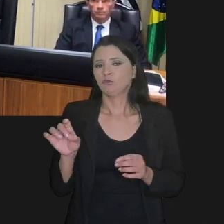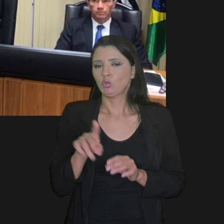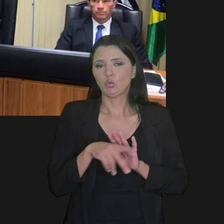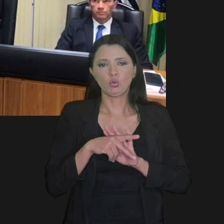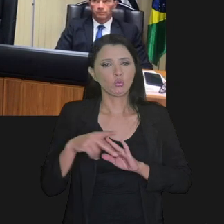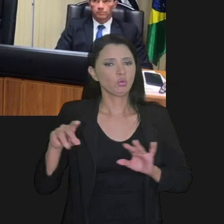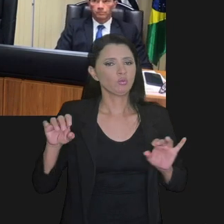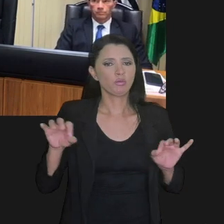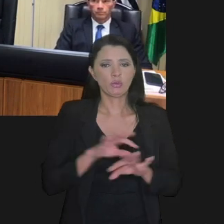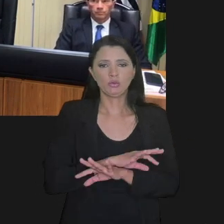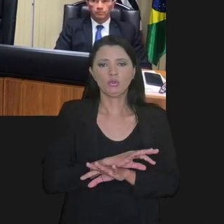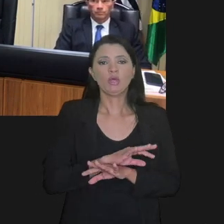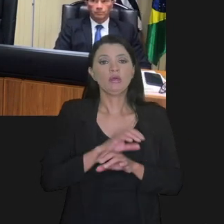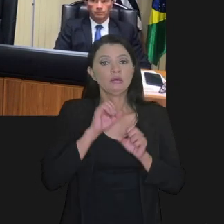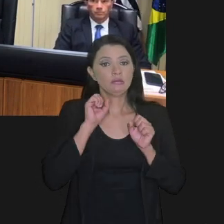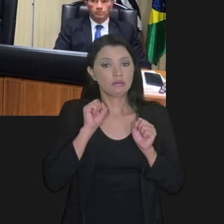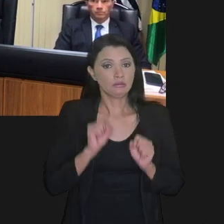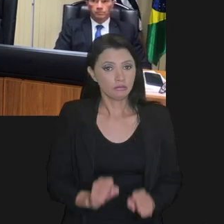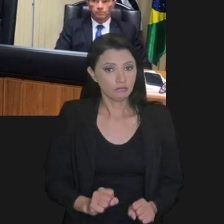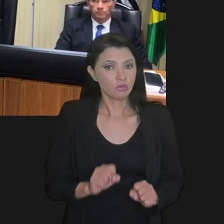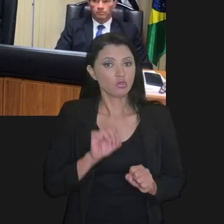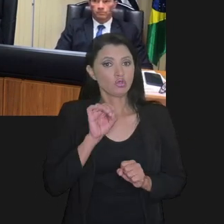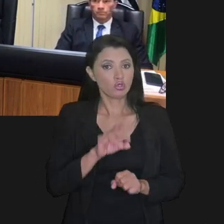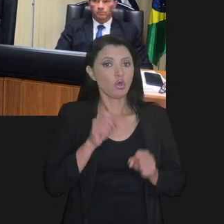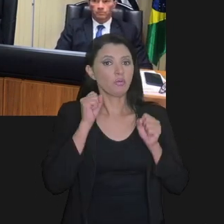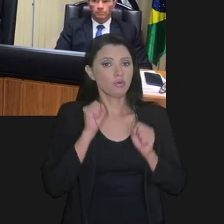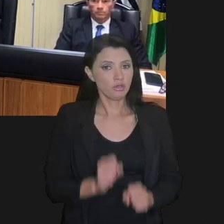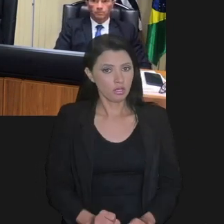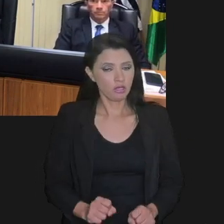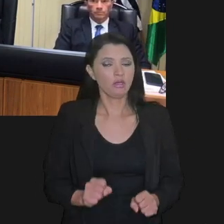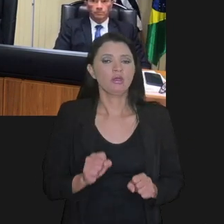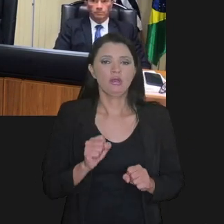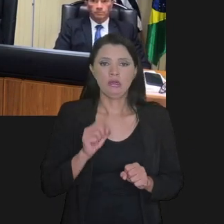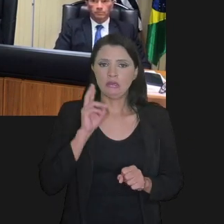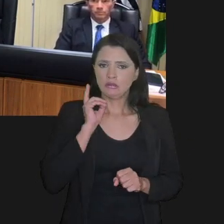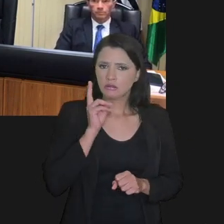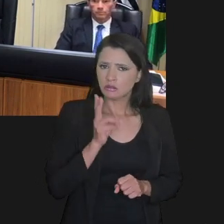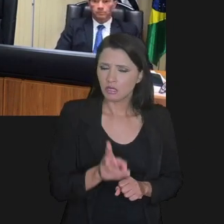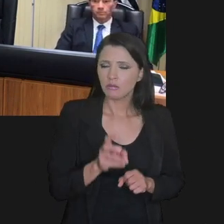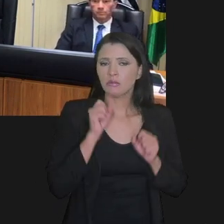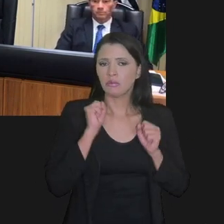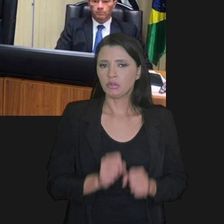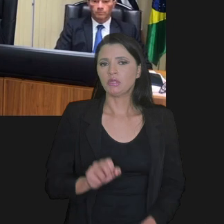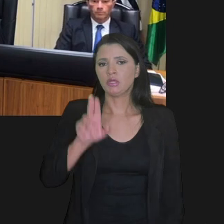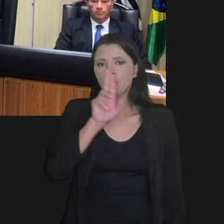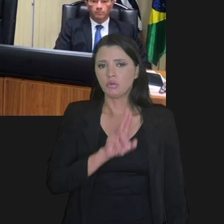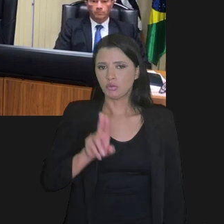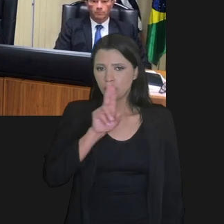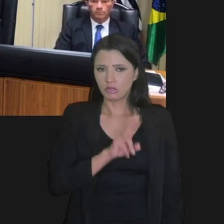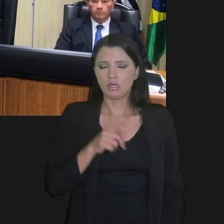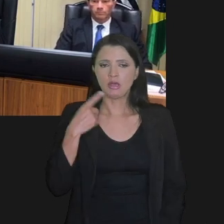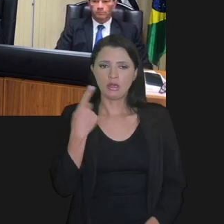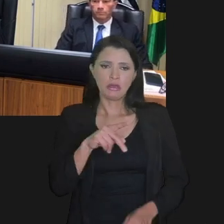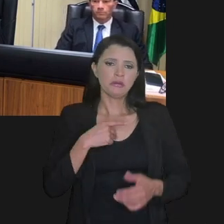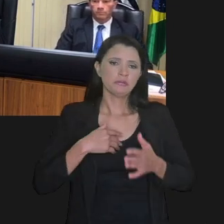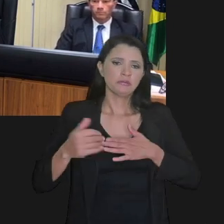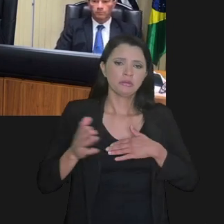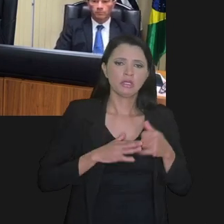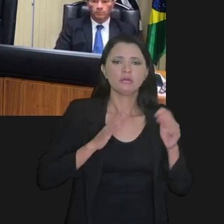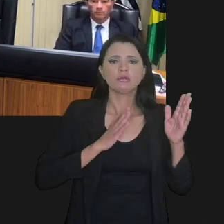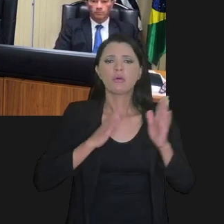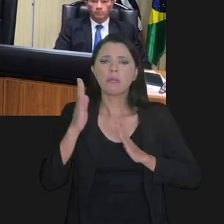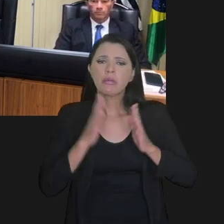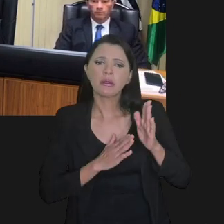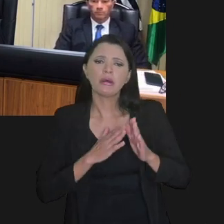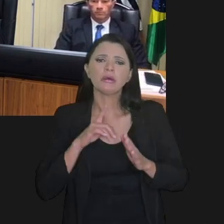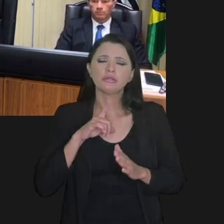de forma excepcional. Também, só vai poder, isso é um ponto importante, sempre vai poder se utilizar do